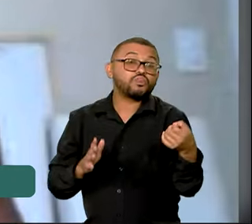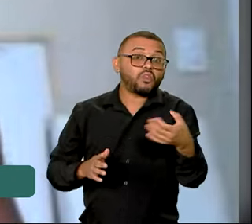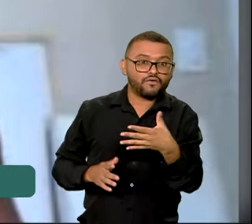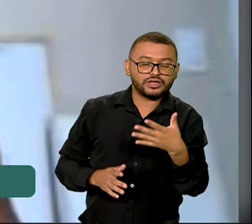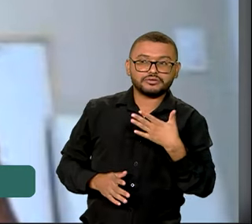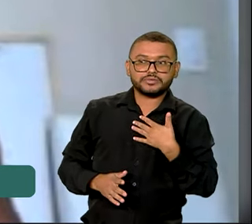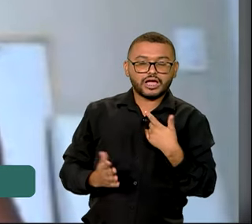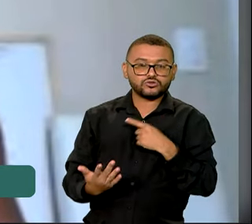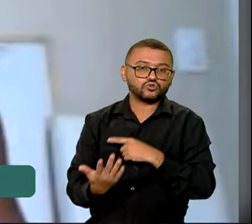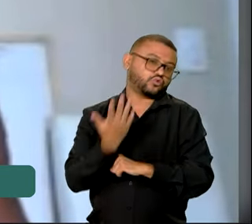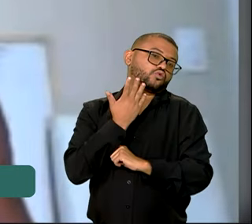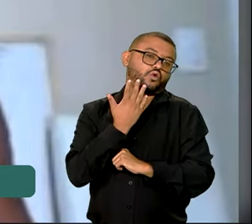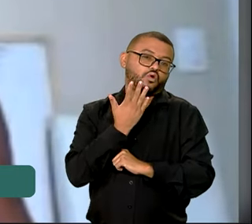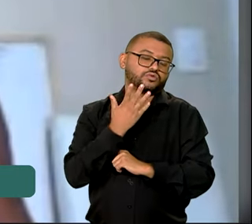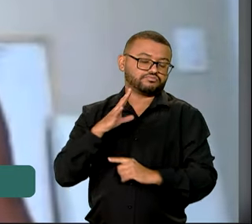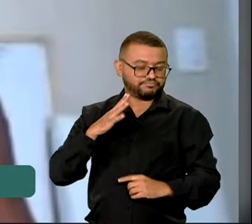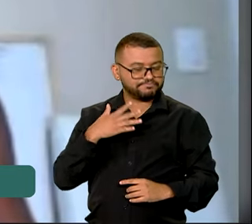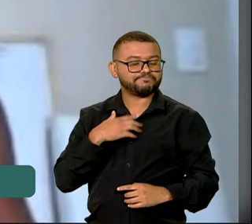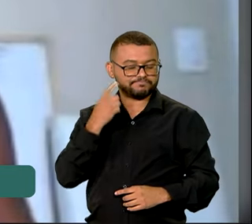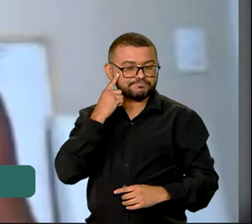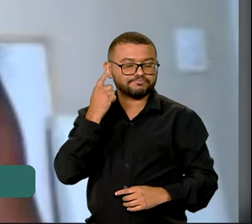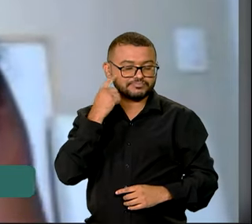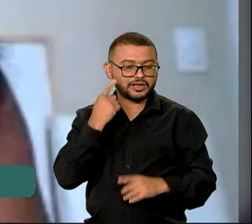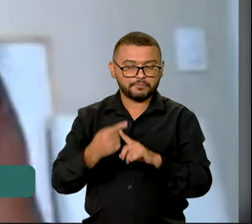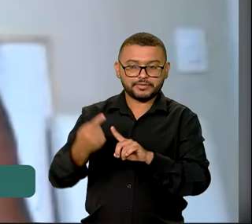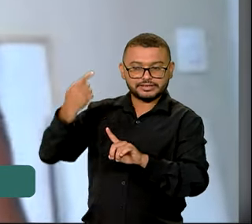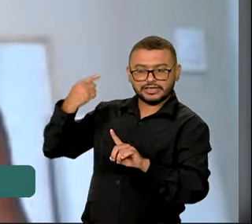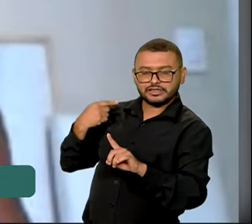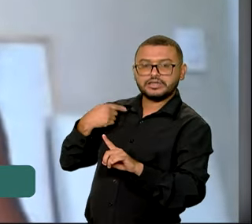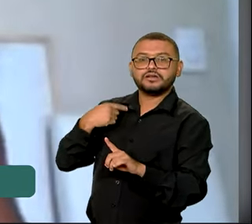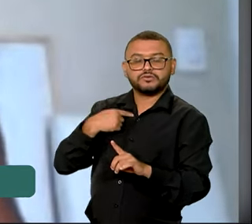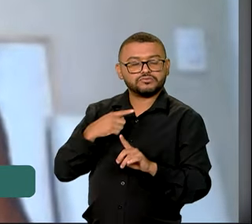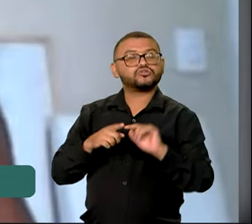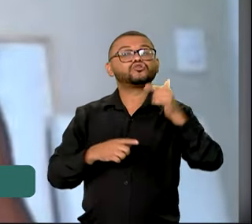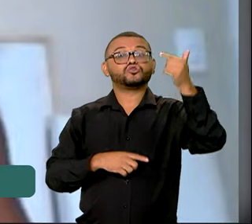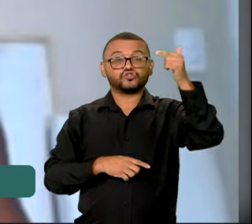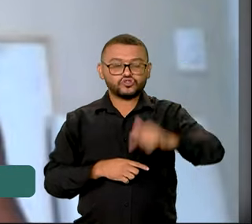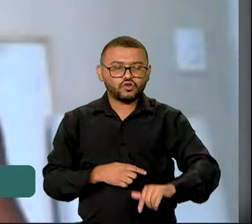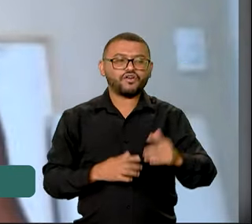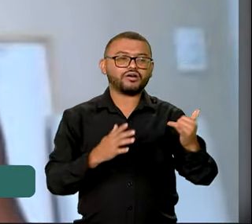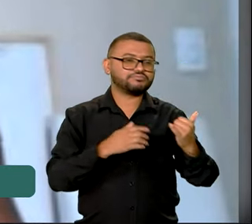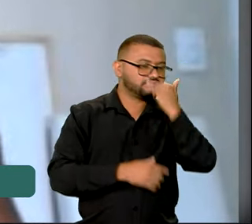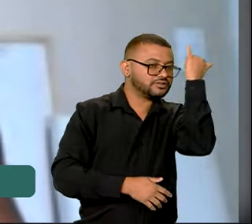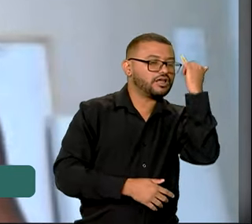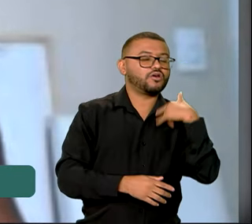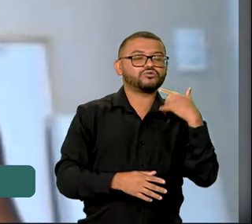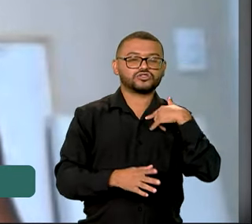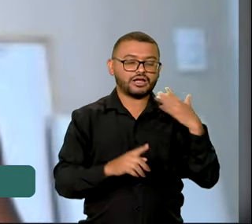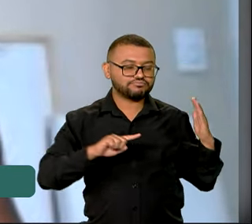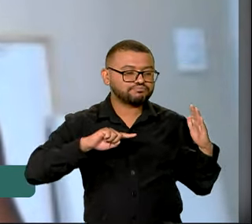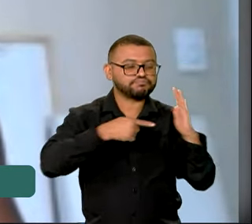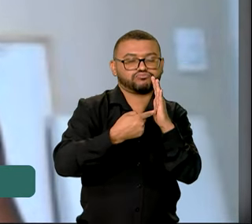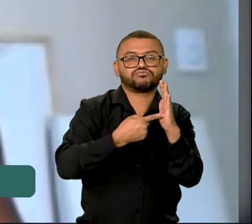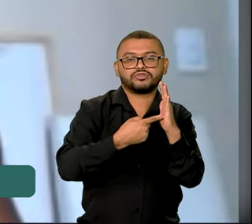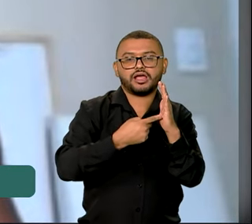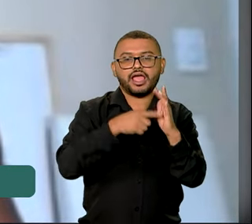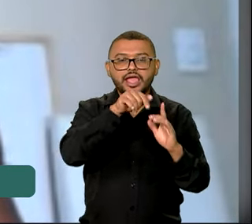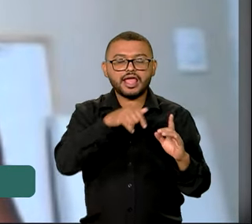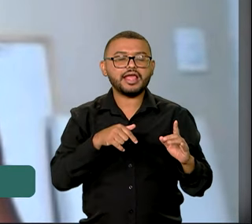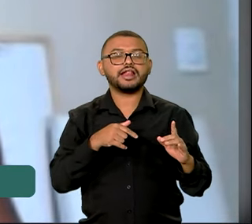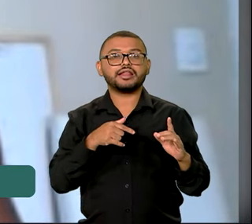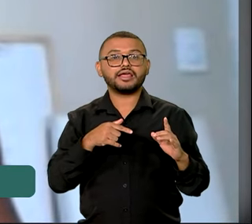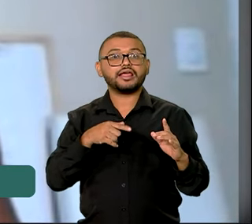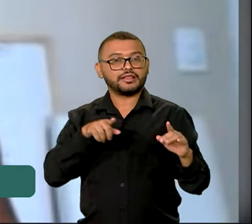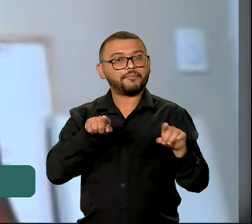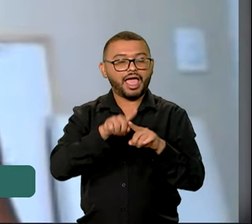e já me ajudou naquela época. Então, no segundo também, que ele foi denunciado pelos abusos e foi denunciado também